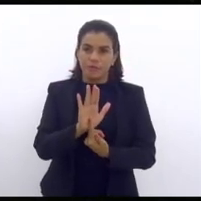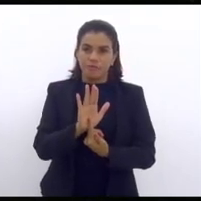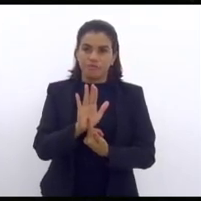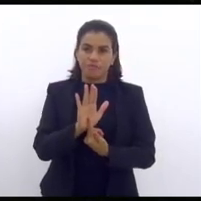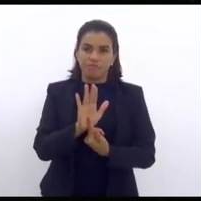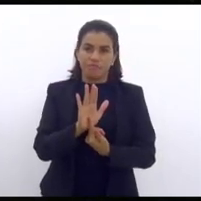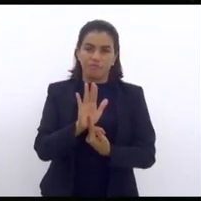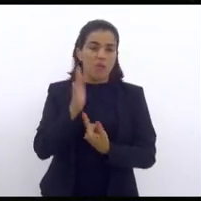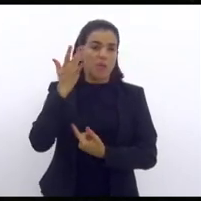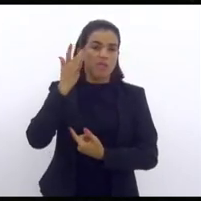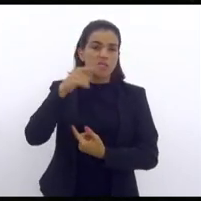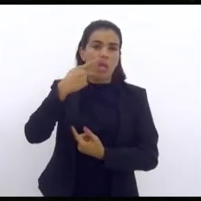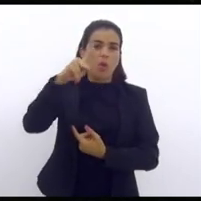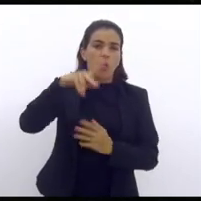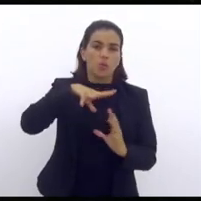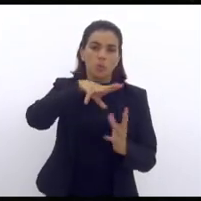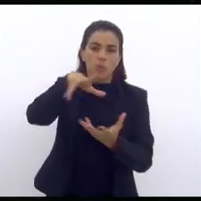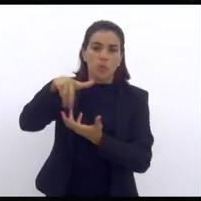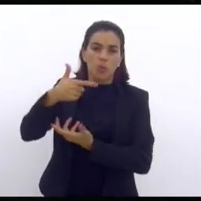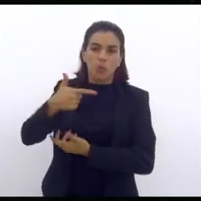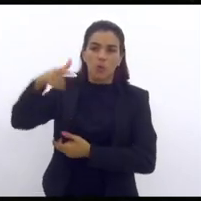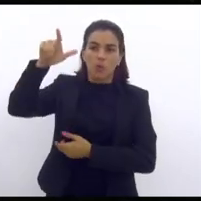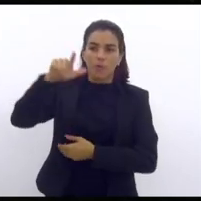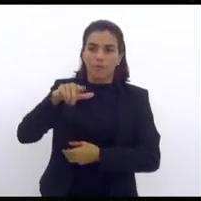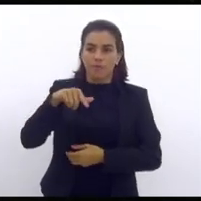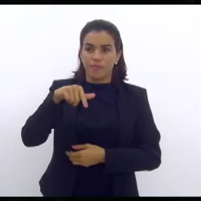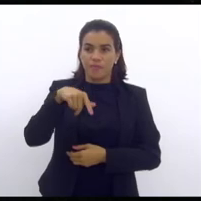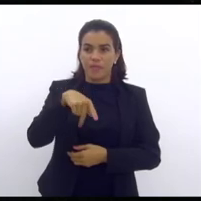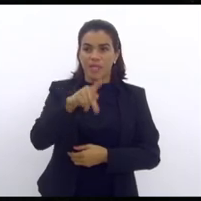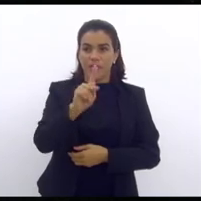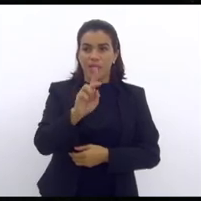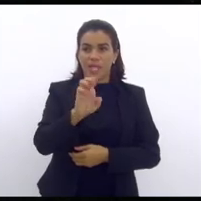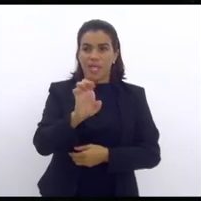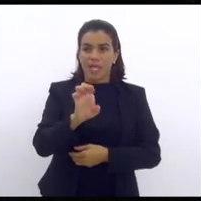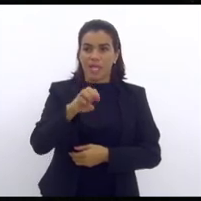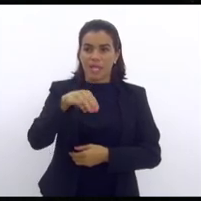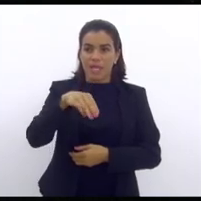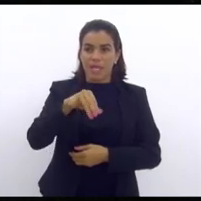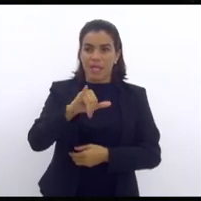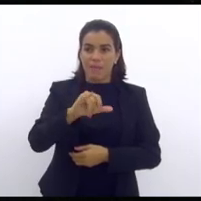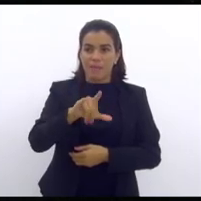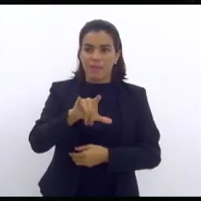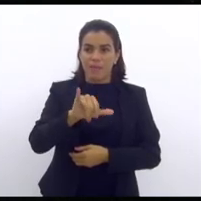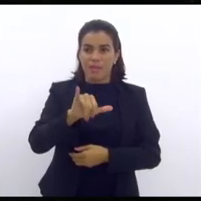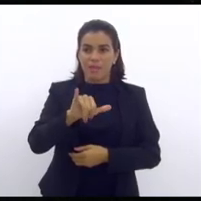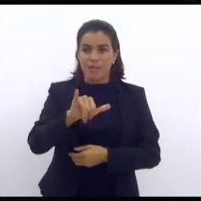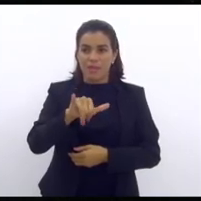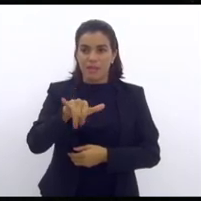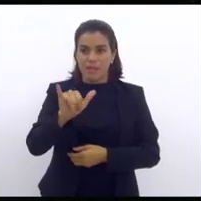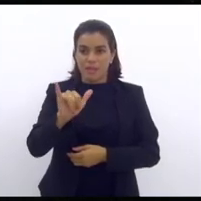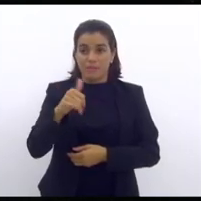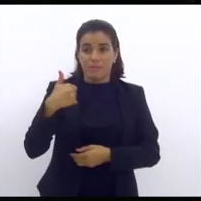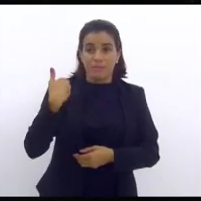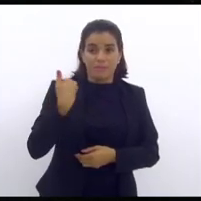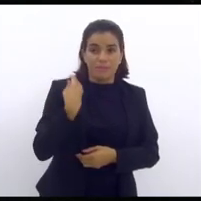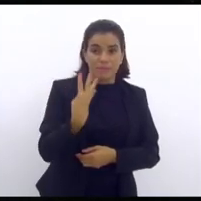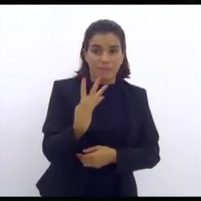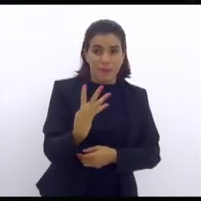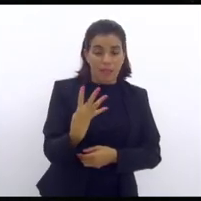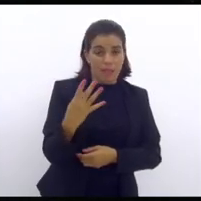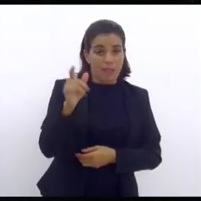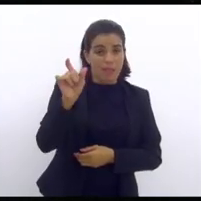em Nárnia. Essa menina aqui se chama Kemele de 4 anos. Não sei se você está acompanhando. Ela foi